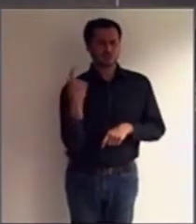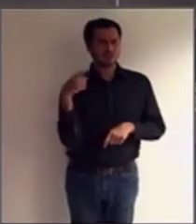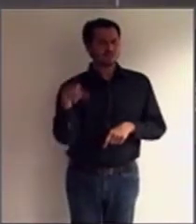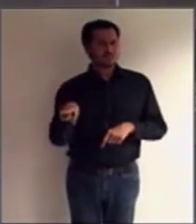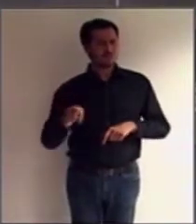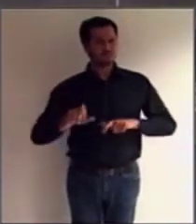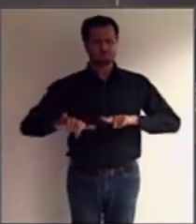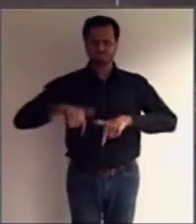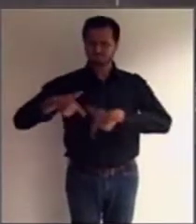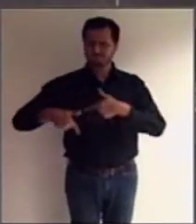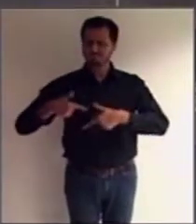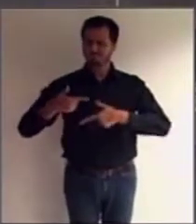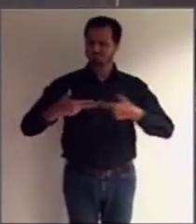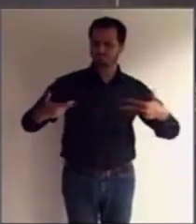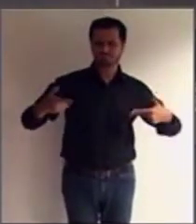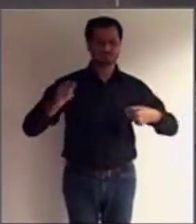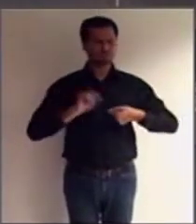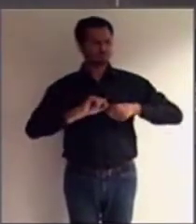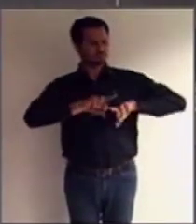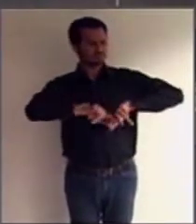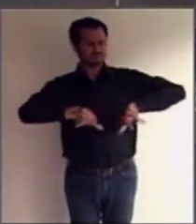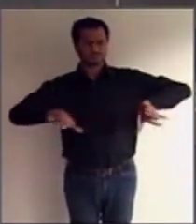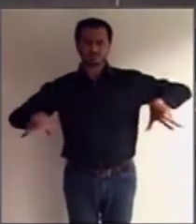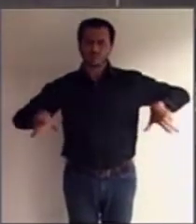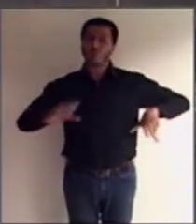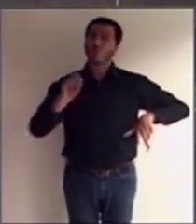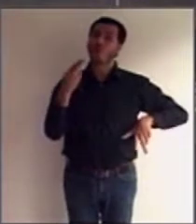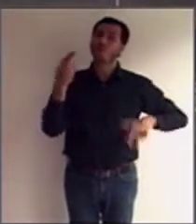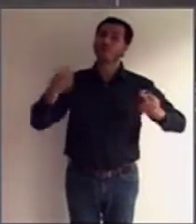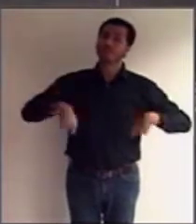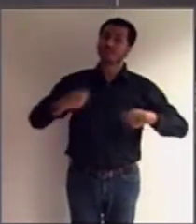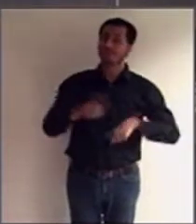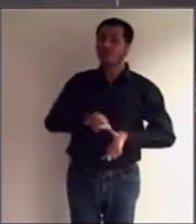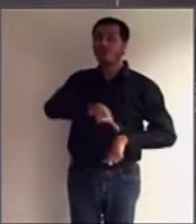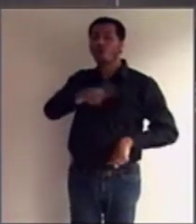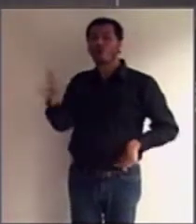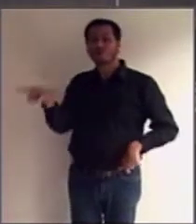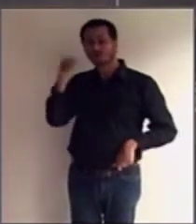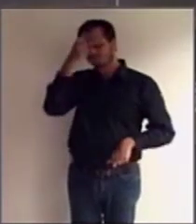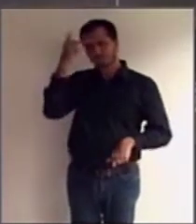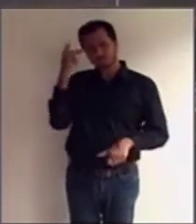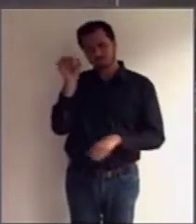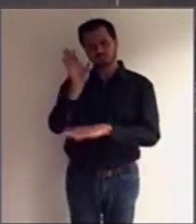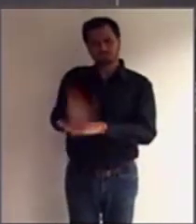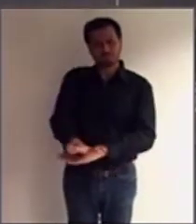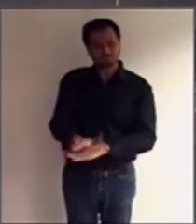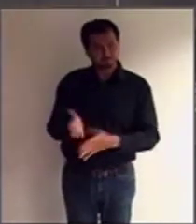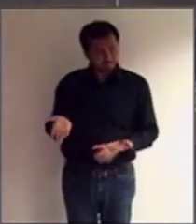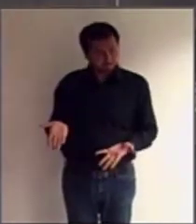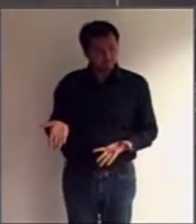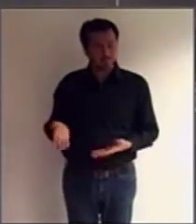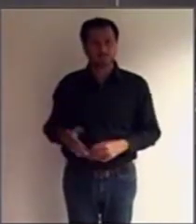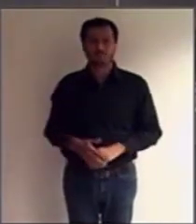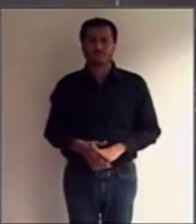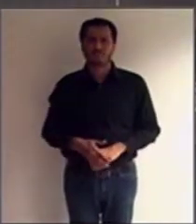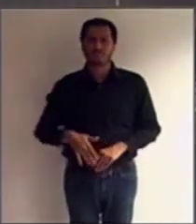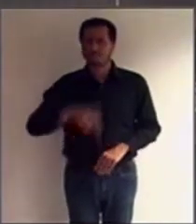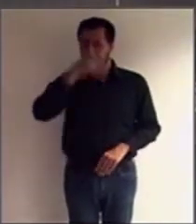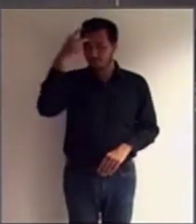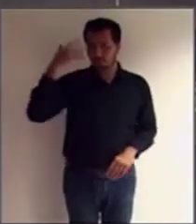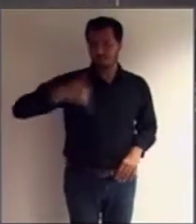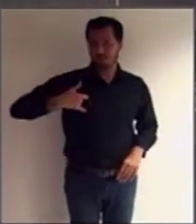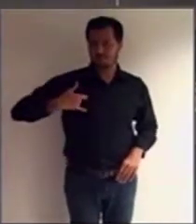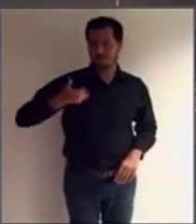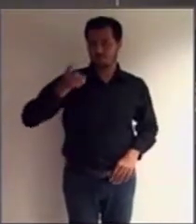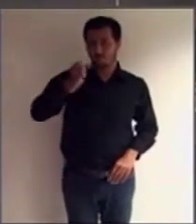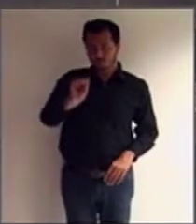ou se precisará de apoio para isso. As pessoas, partir dos 18 anos, podem praticar